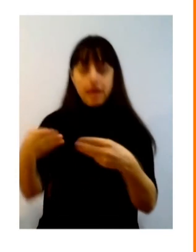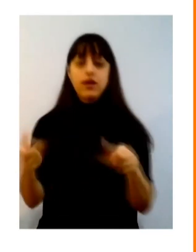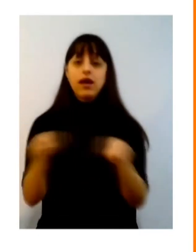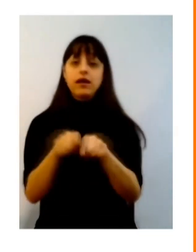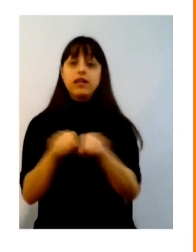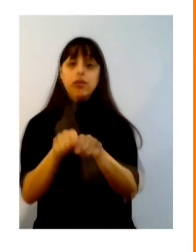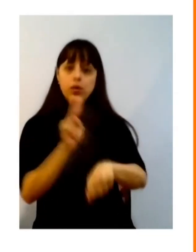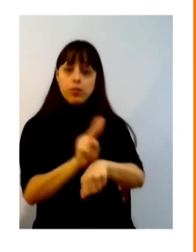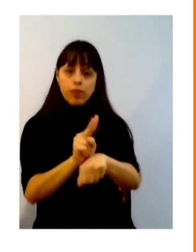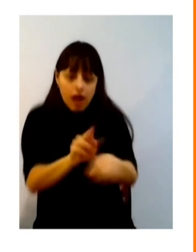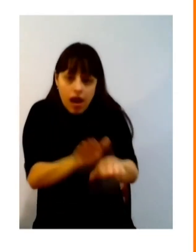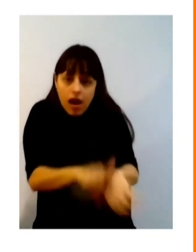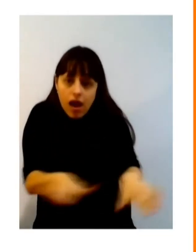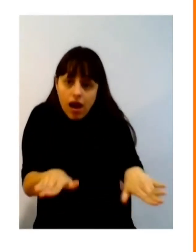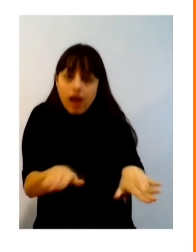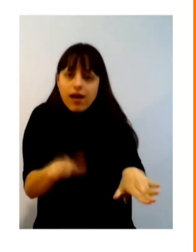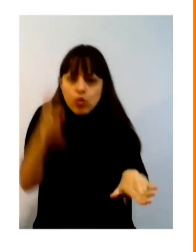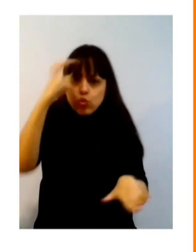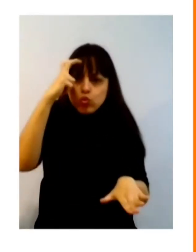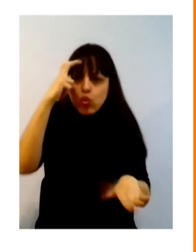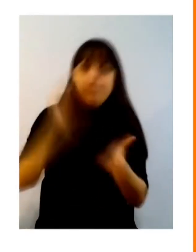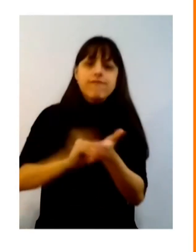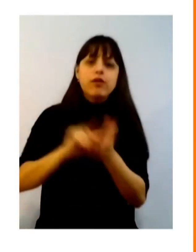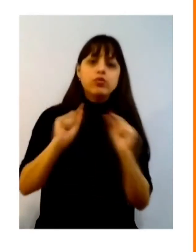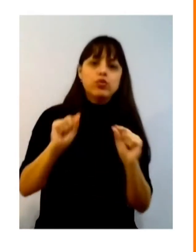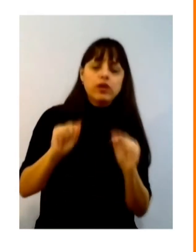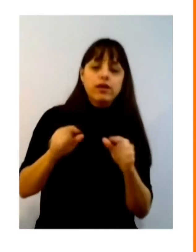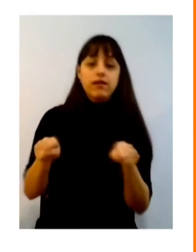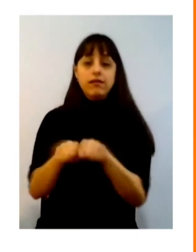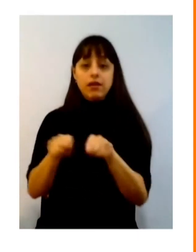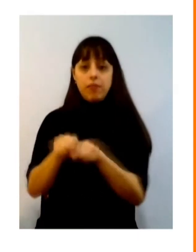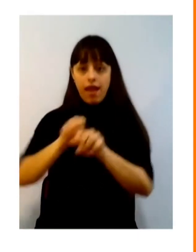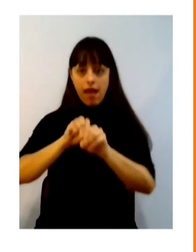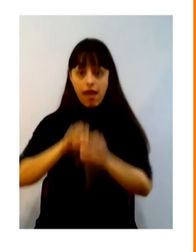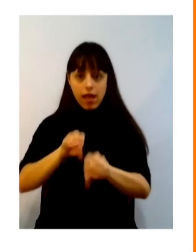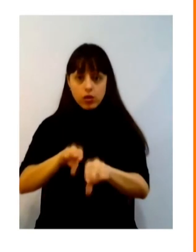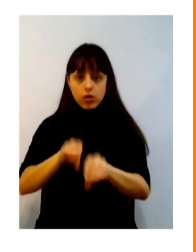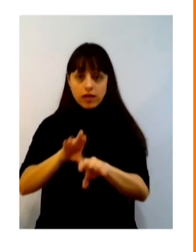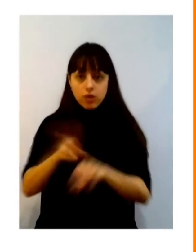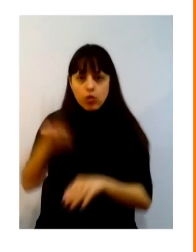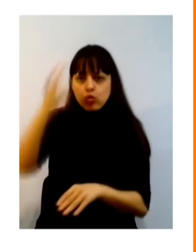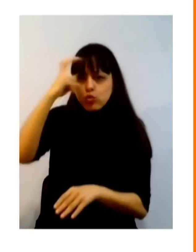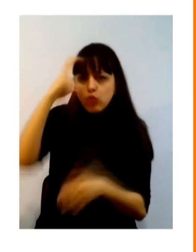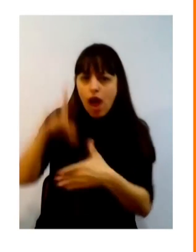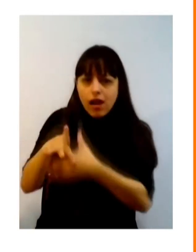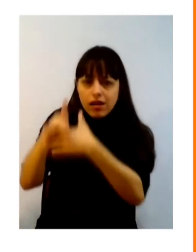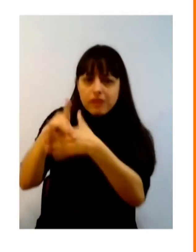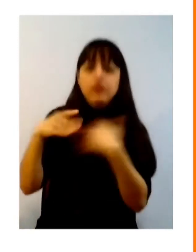para a proteção da infância, no Ministério da Educação para falar de um segmento, qual a liderança